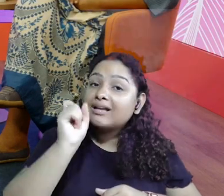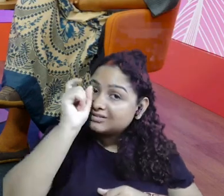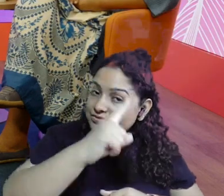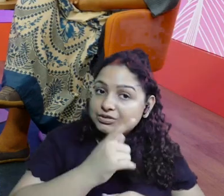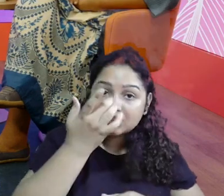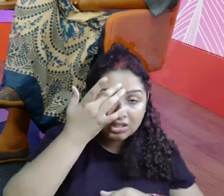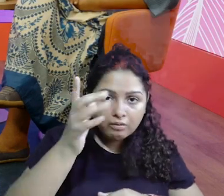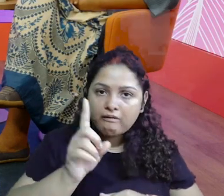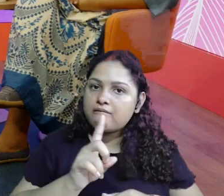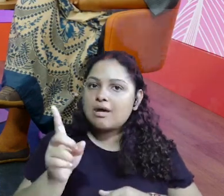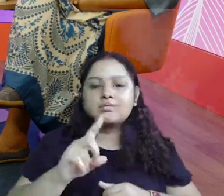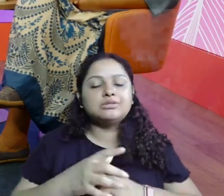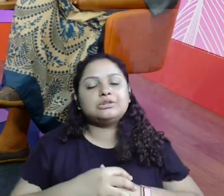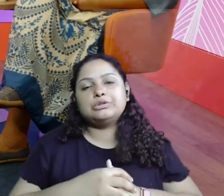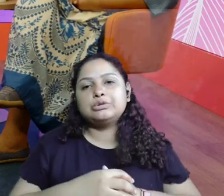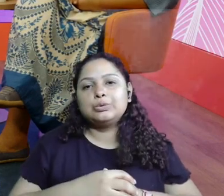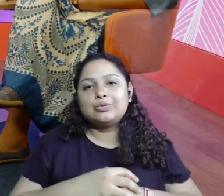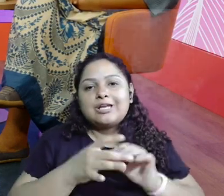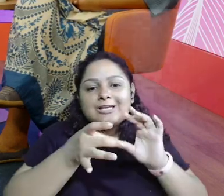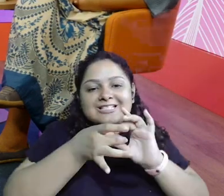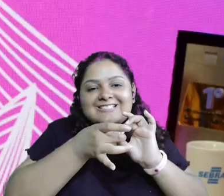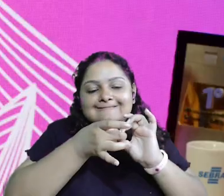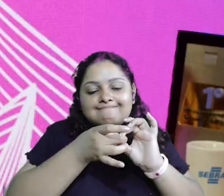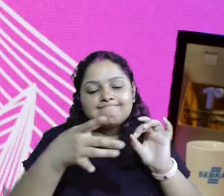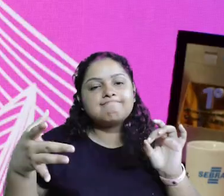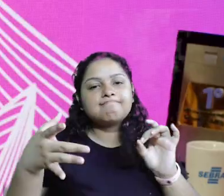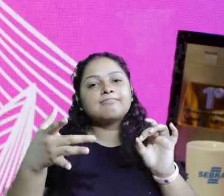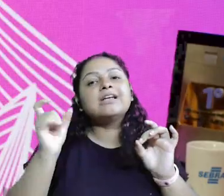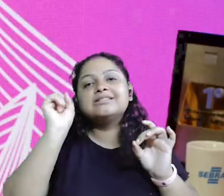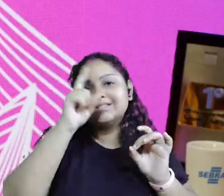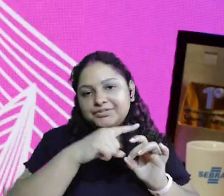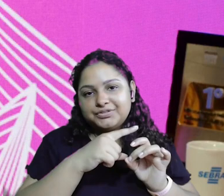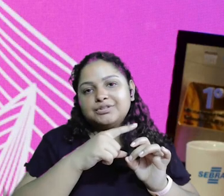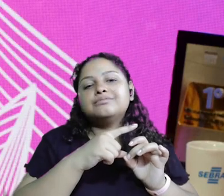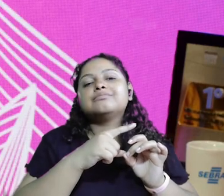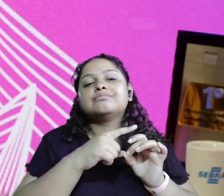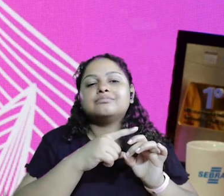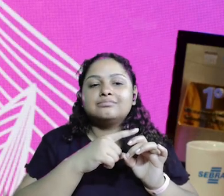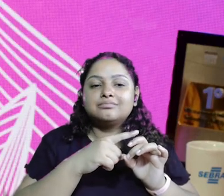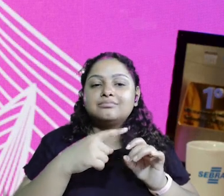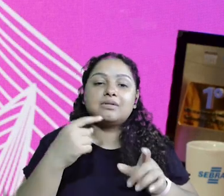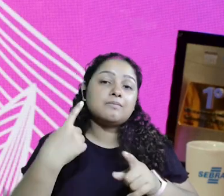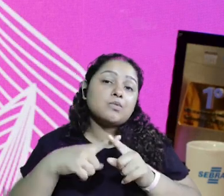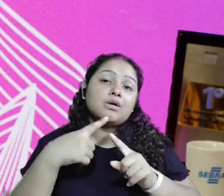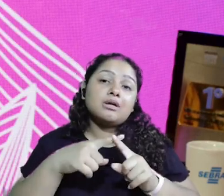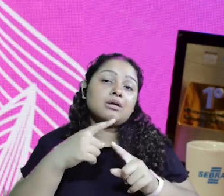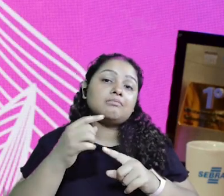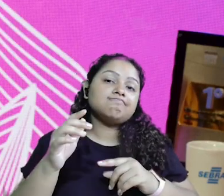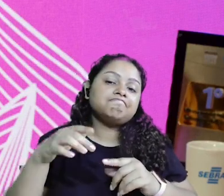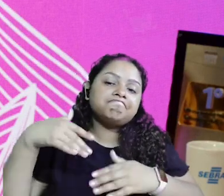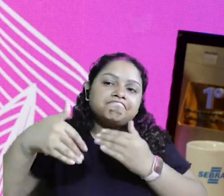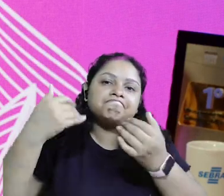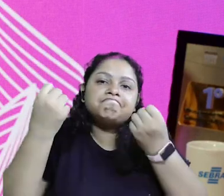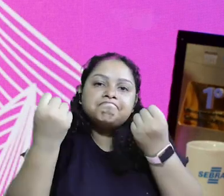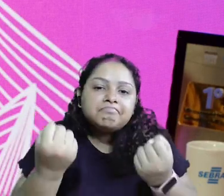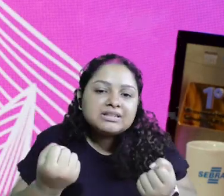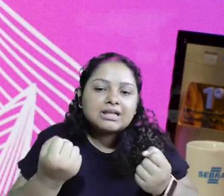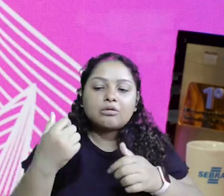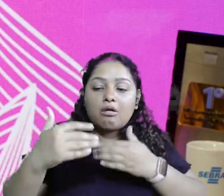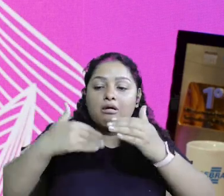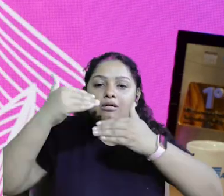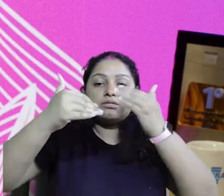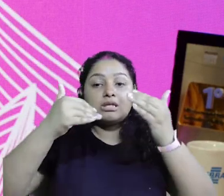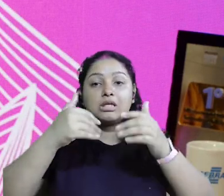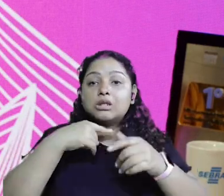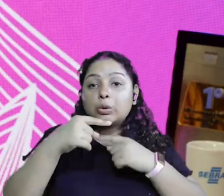Então, isso é um desafio para o eu empreendedor, desapegar, desapega, né? Porque senão, realmente, a gente não